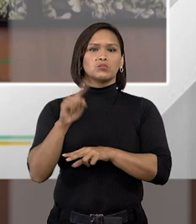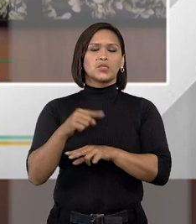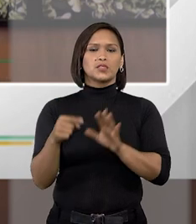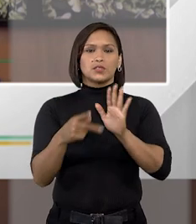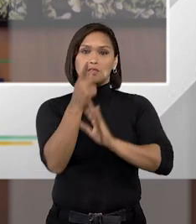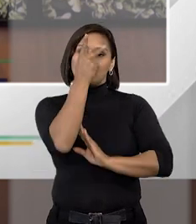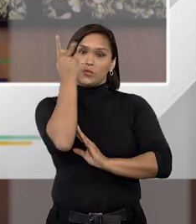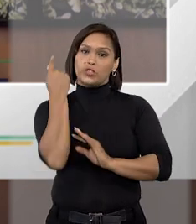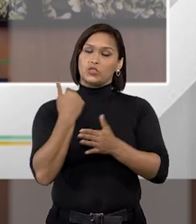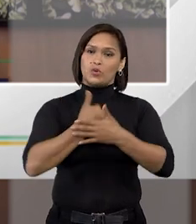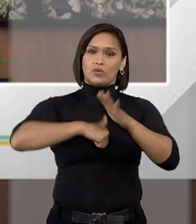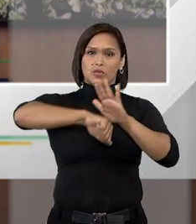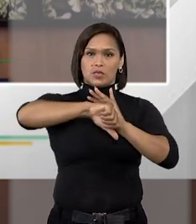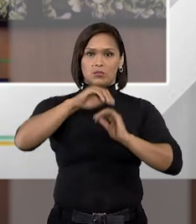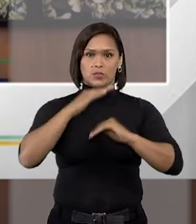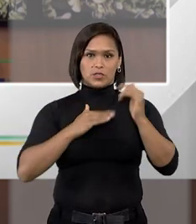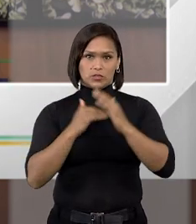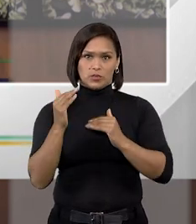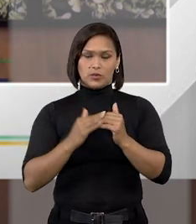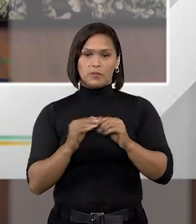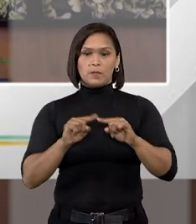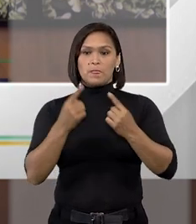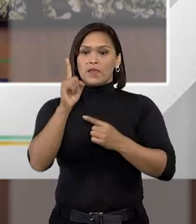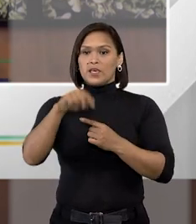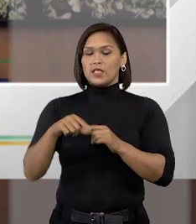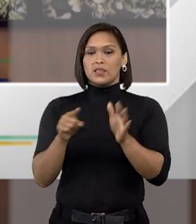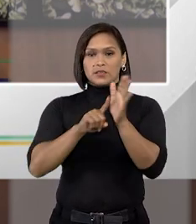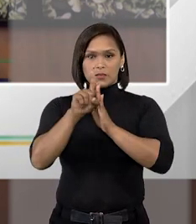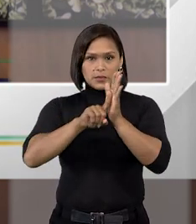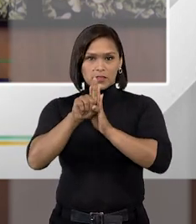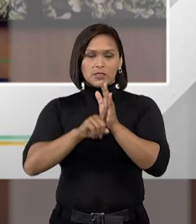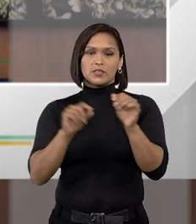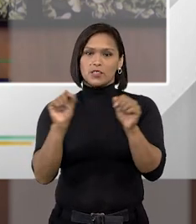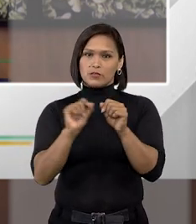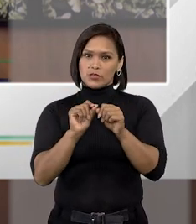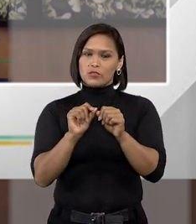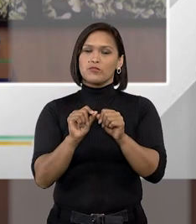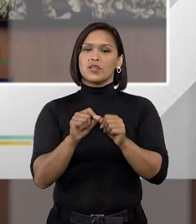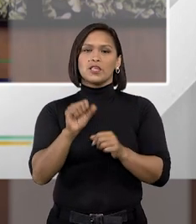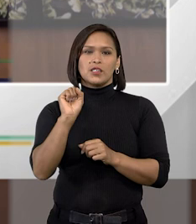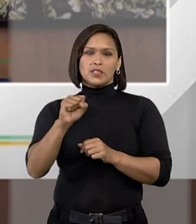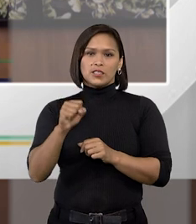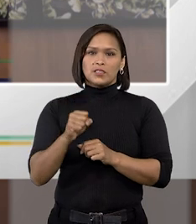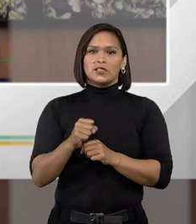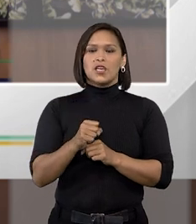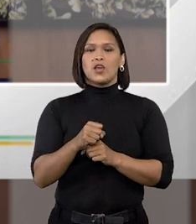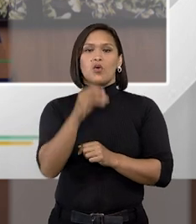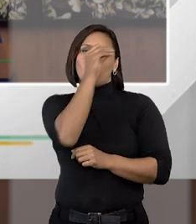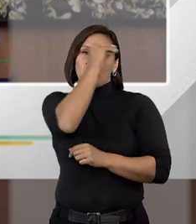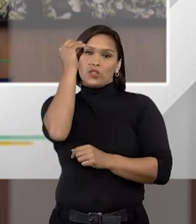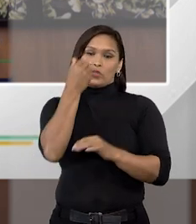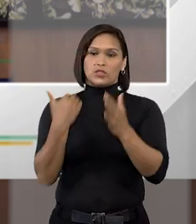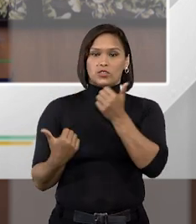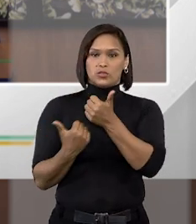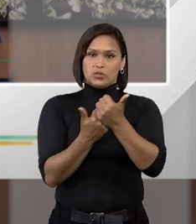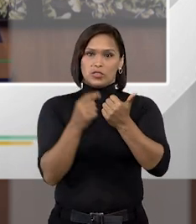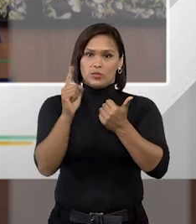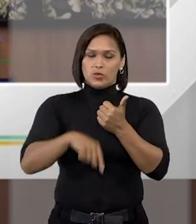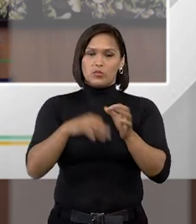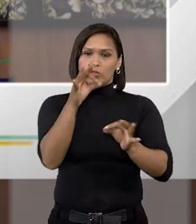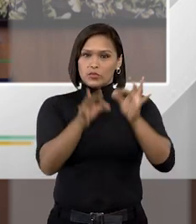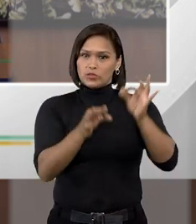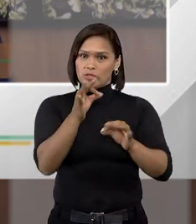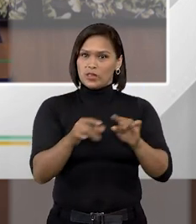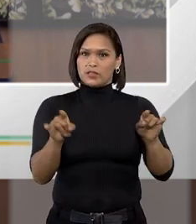que essa pessoa cometeu um crime e nas pesquisas que foram feitas isso o Innocence Project contribuiu muito para o